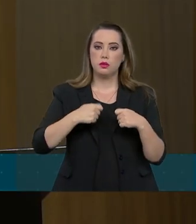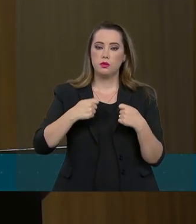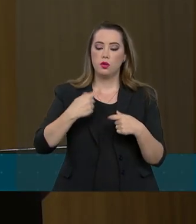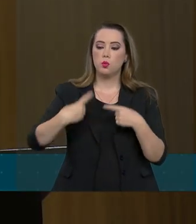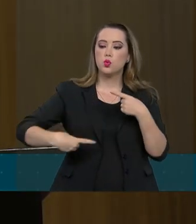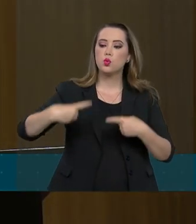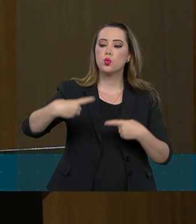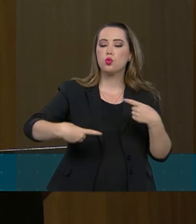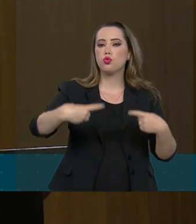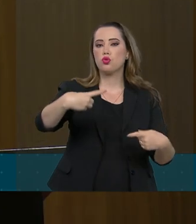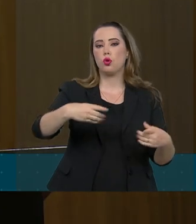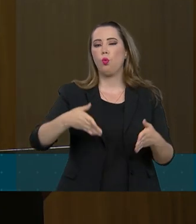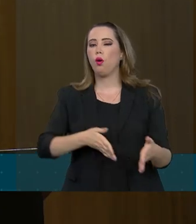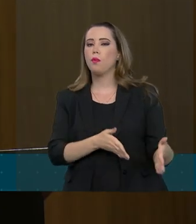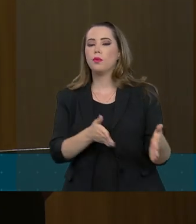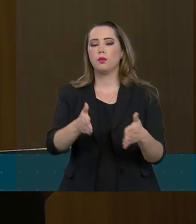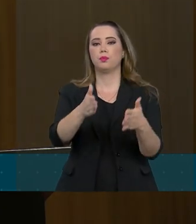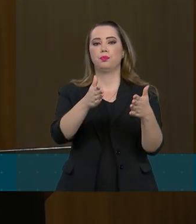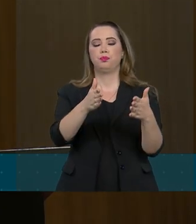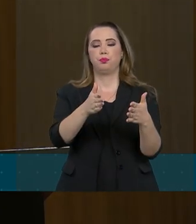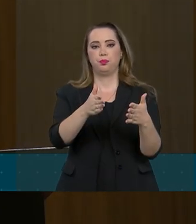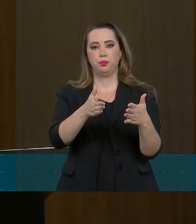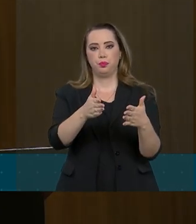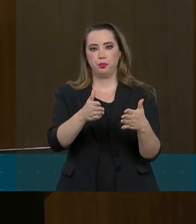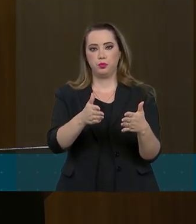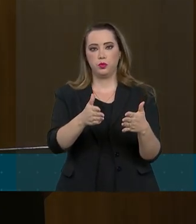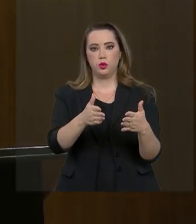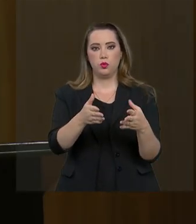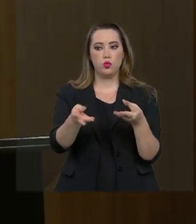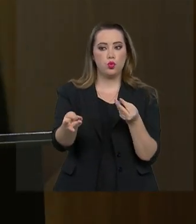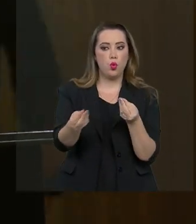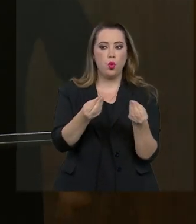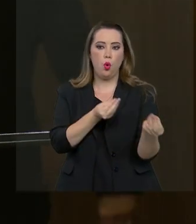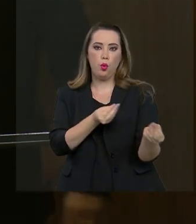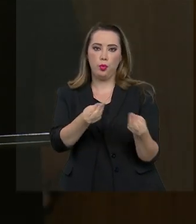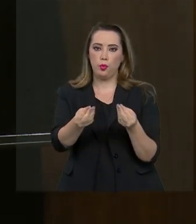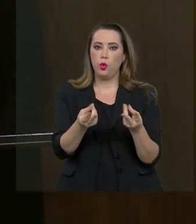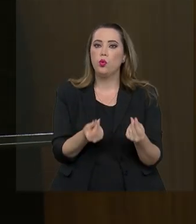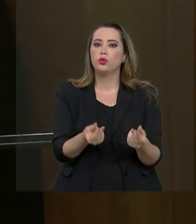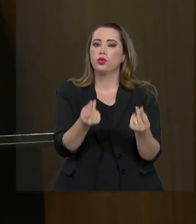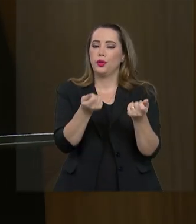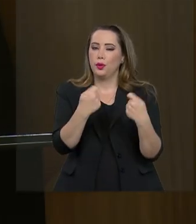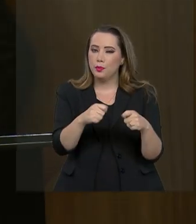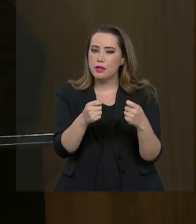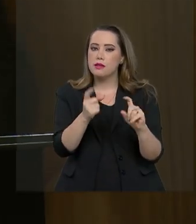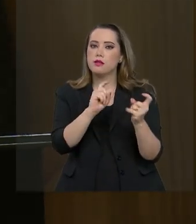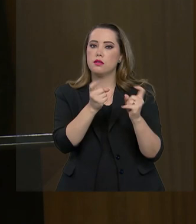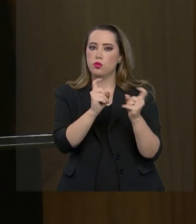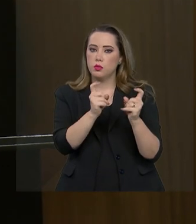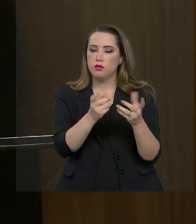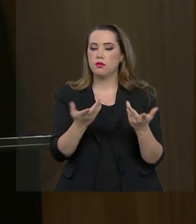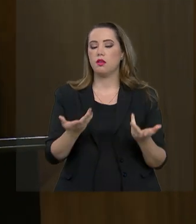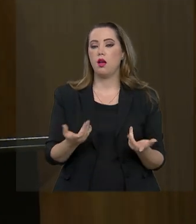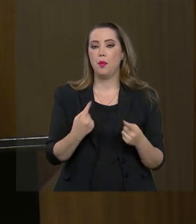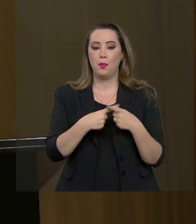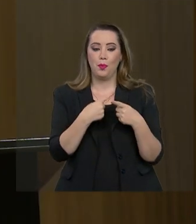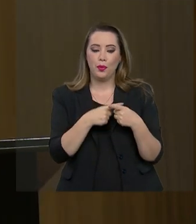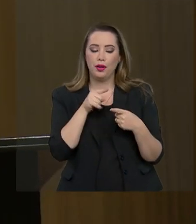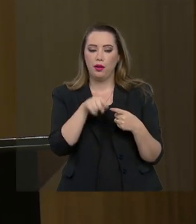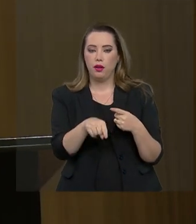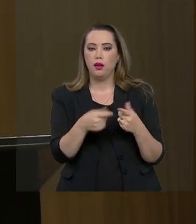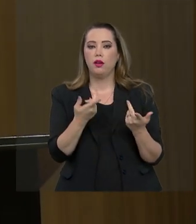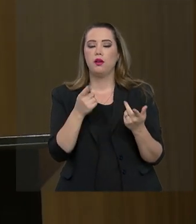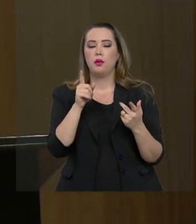para a melhor forma como os recursos públicos são gerenciados e utilizados, porque disso